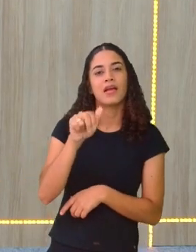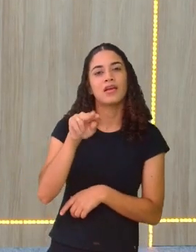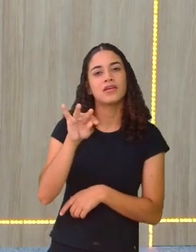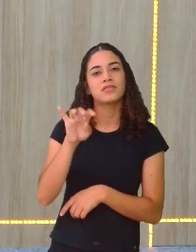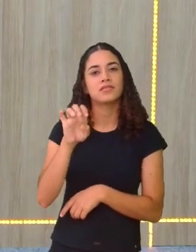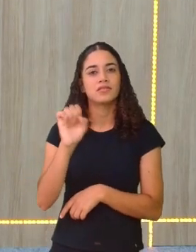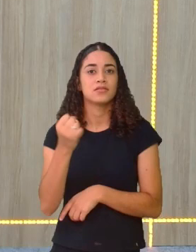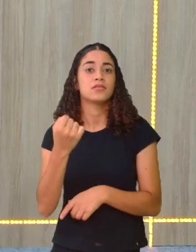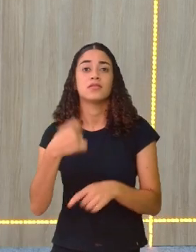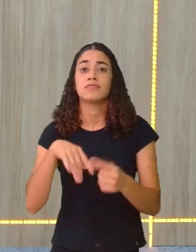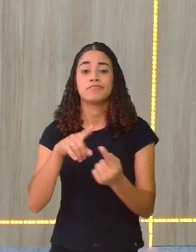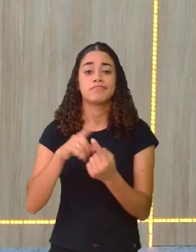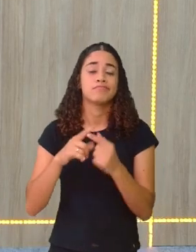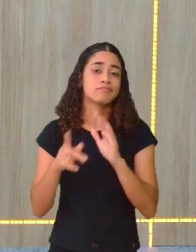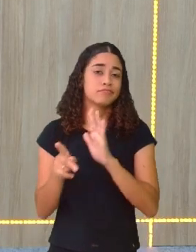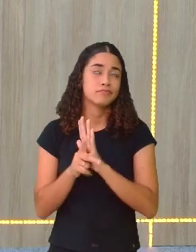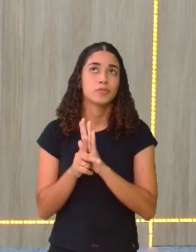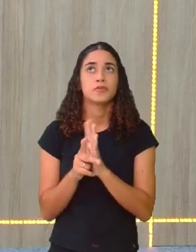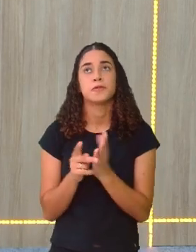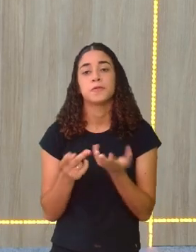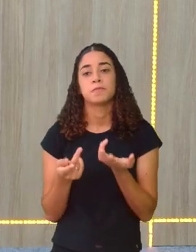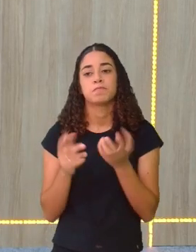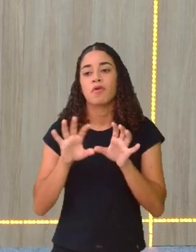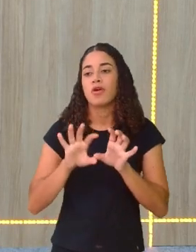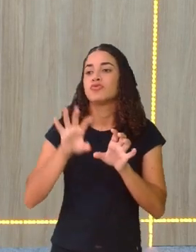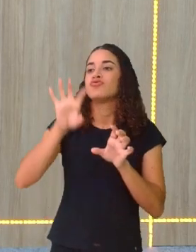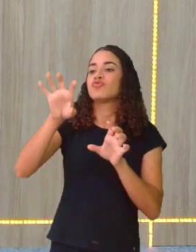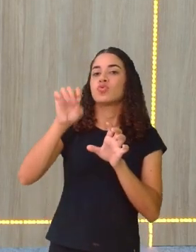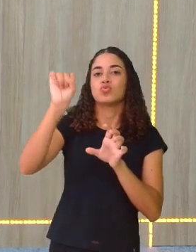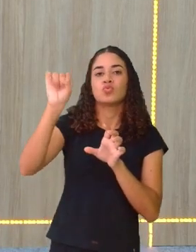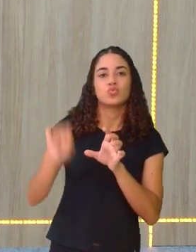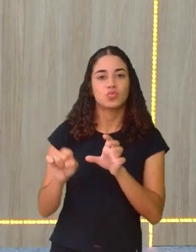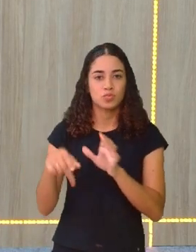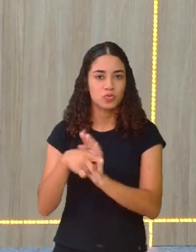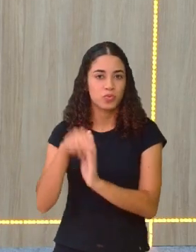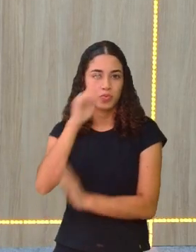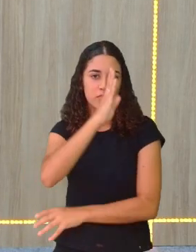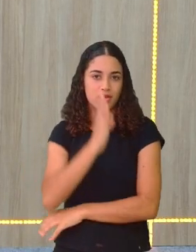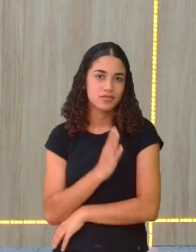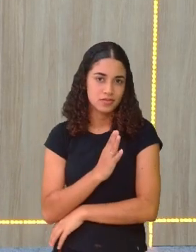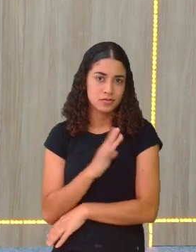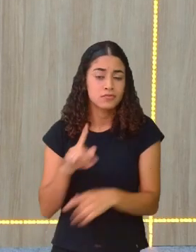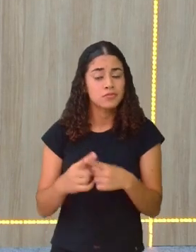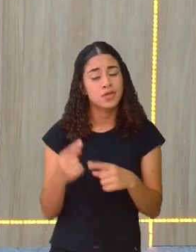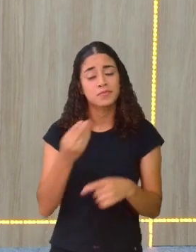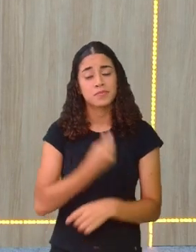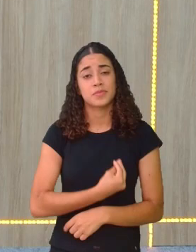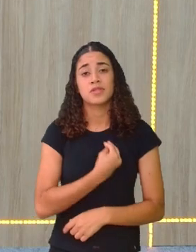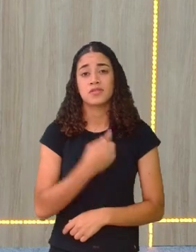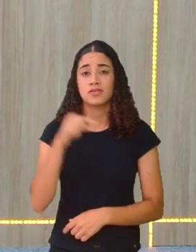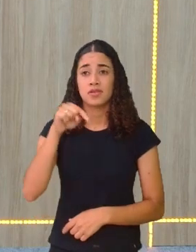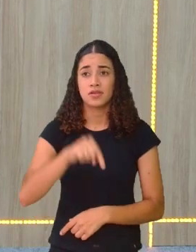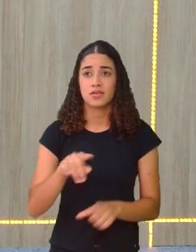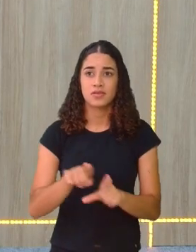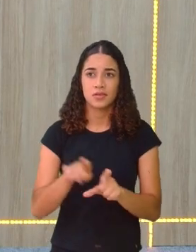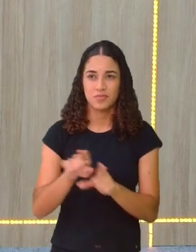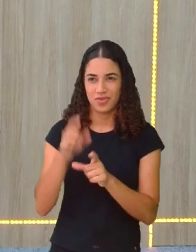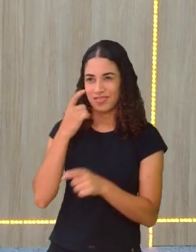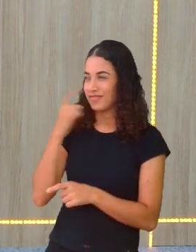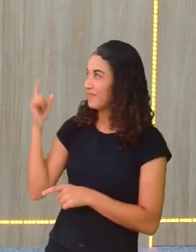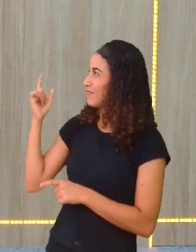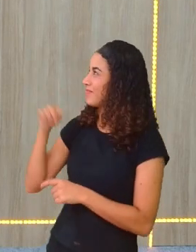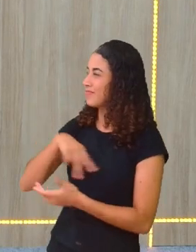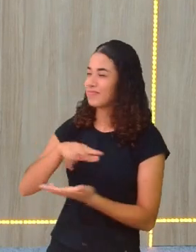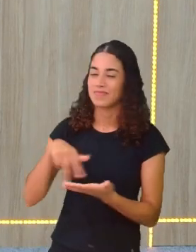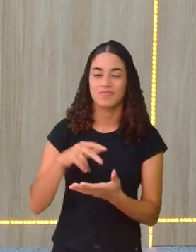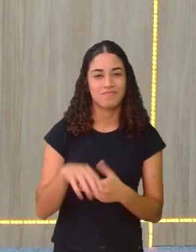típicas, são mais comuns lá na região sul do Brasil. Mas estão presentes também no cavalo marinho. Vê que riqueza